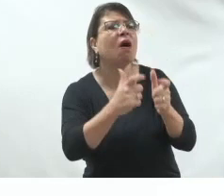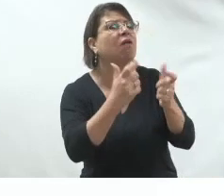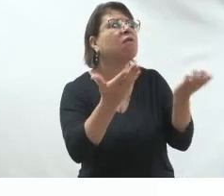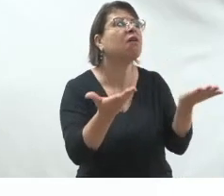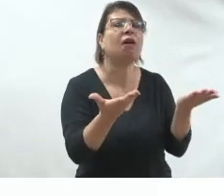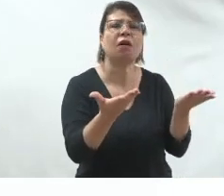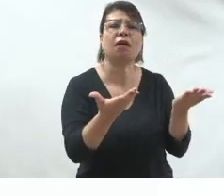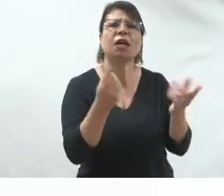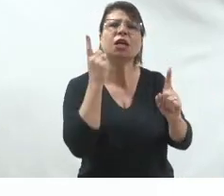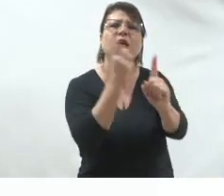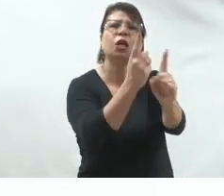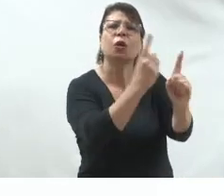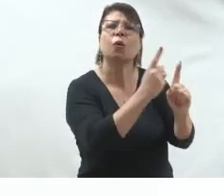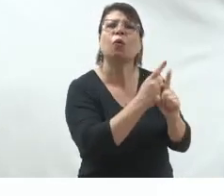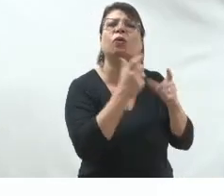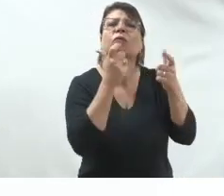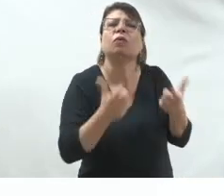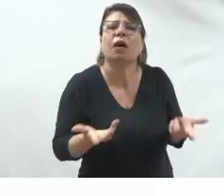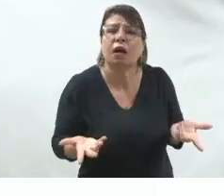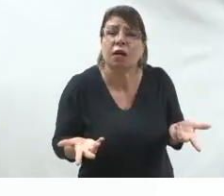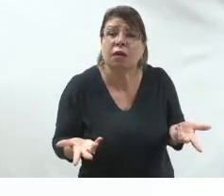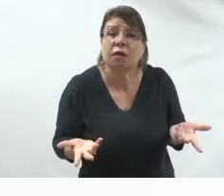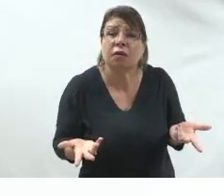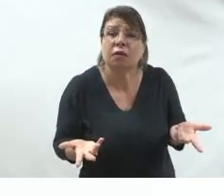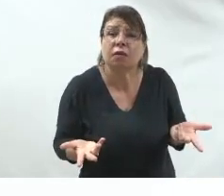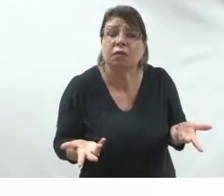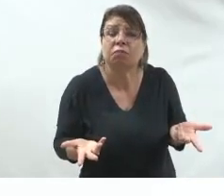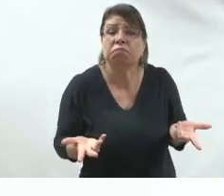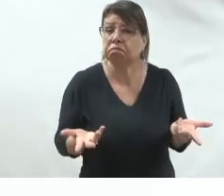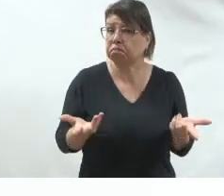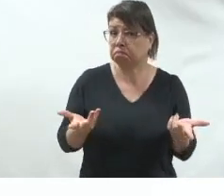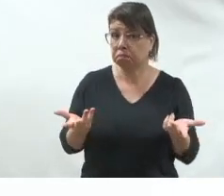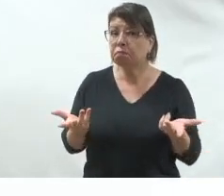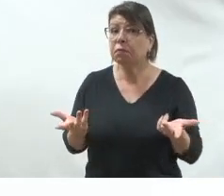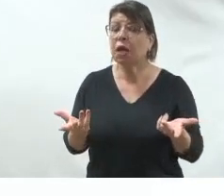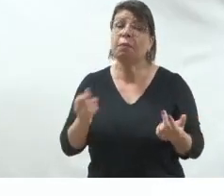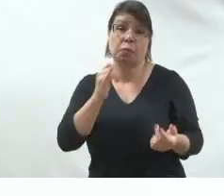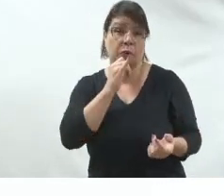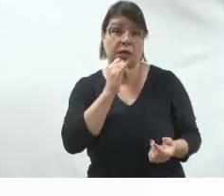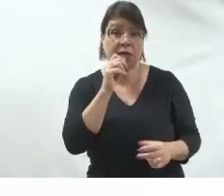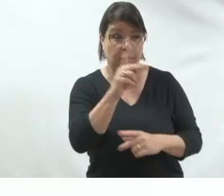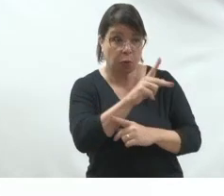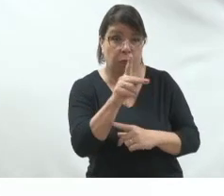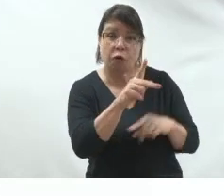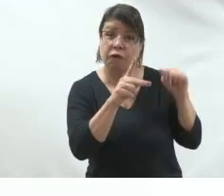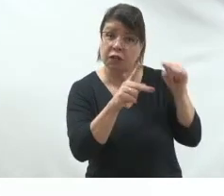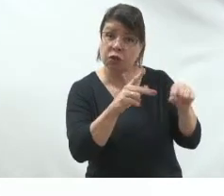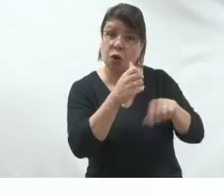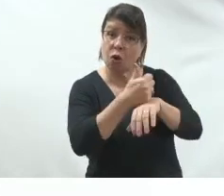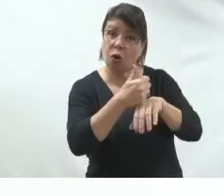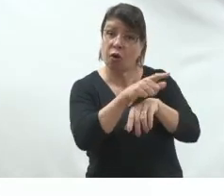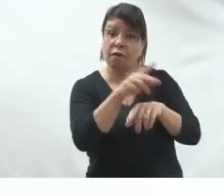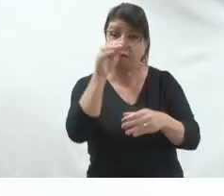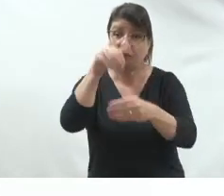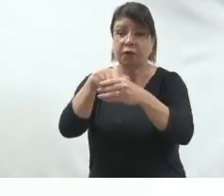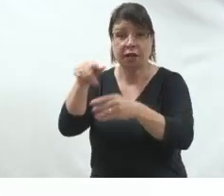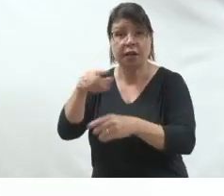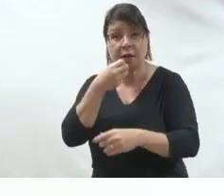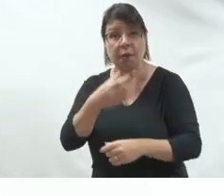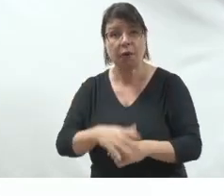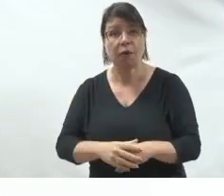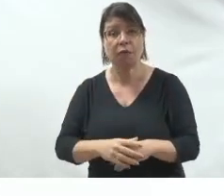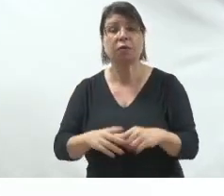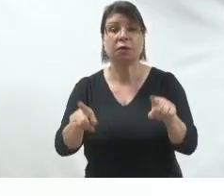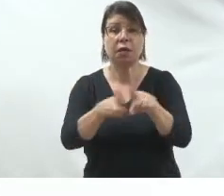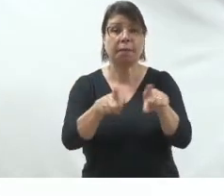não basta você ser professor e querer que o professor vote em você. Não basta você ser um profissional das forças de segurança e achar